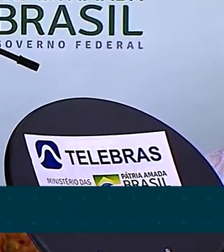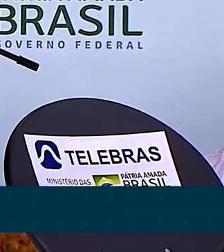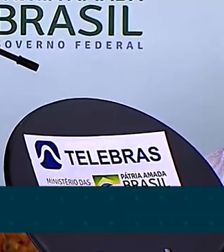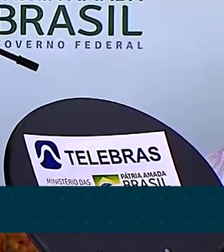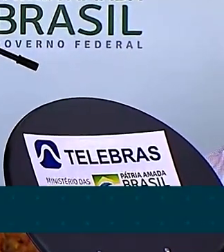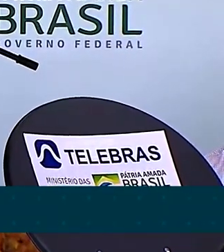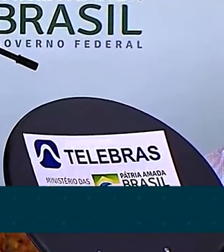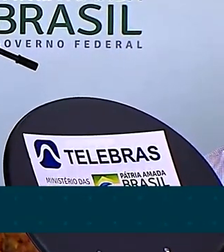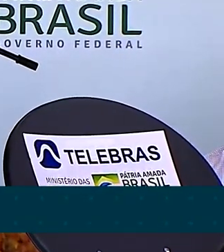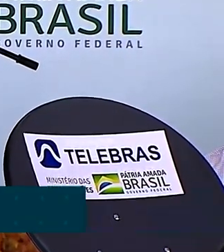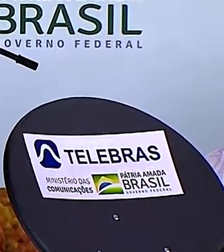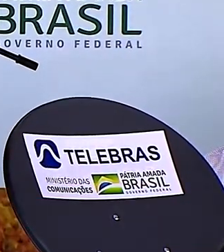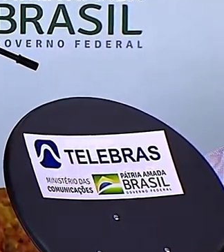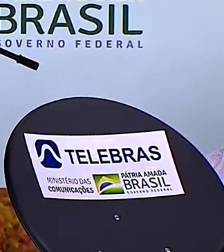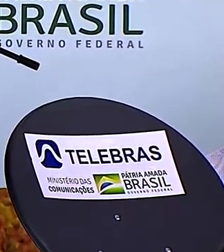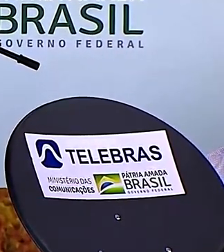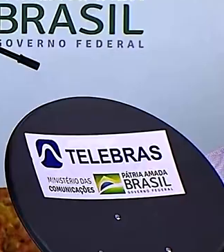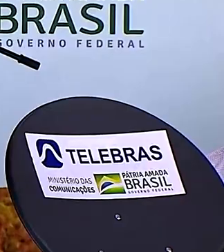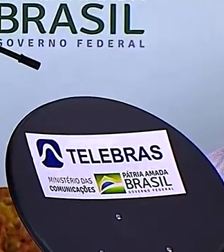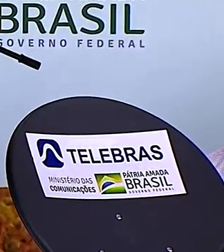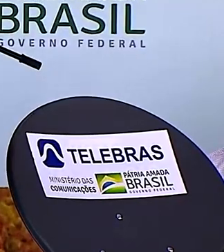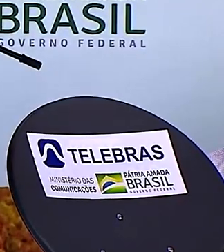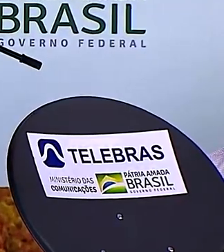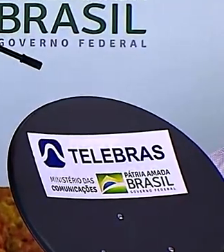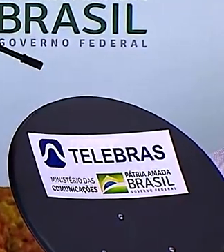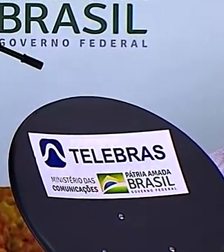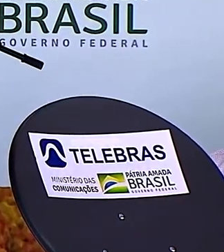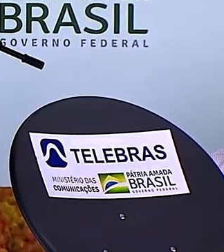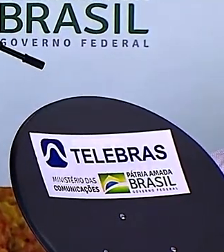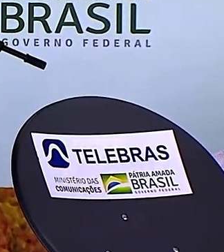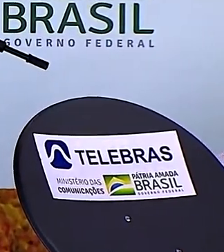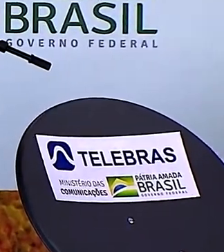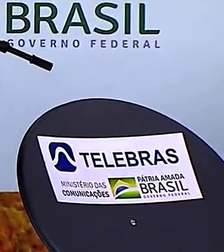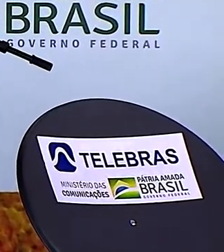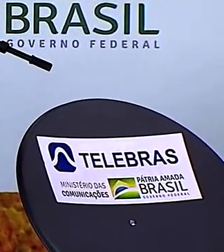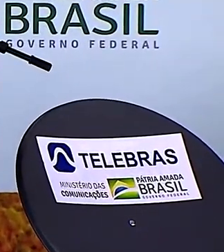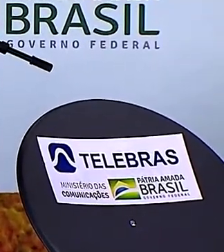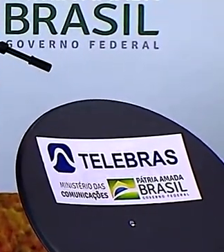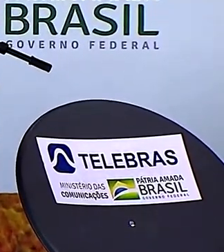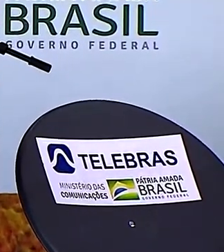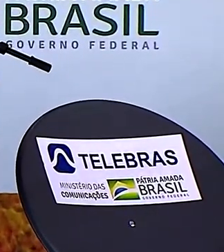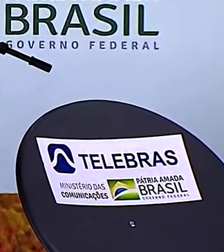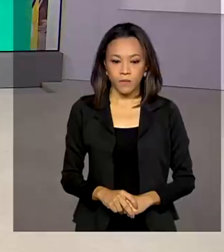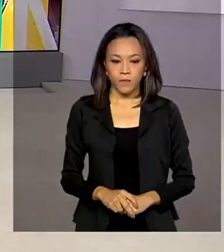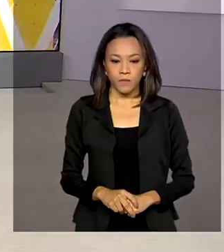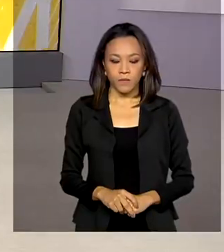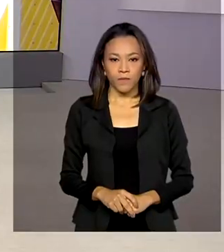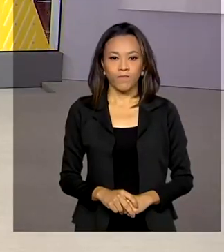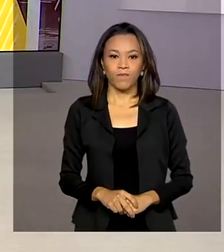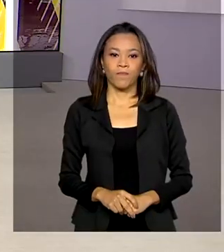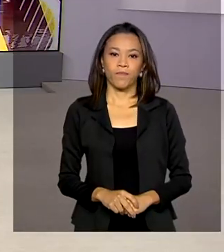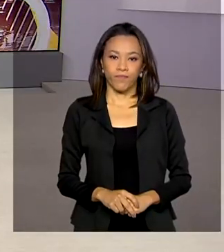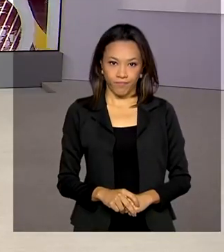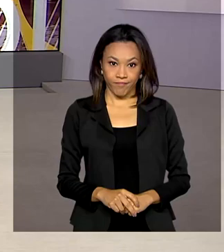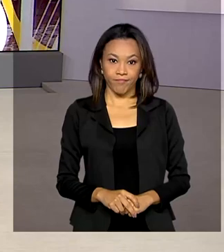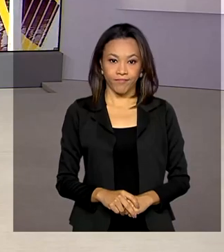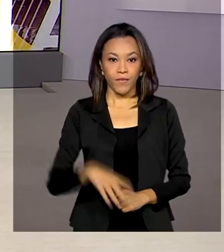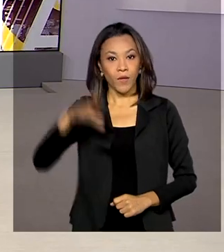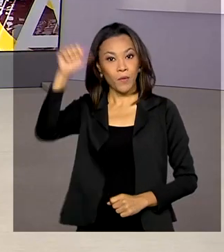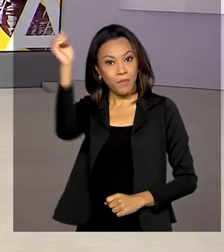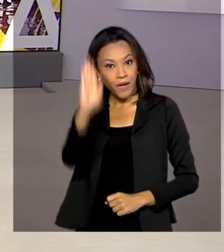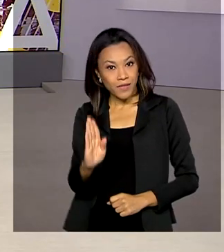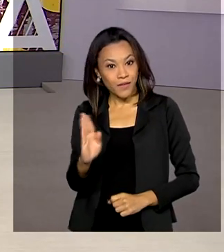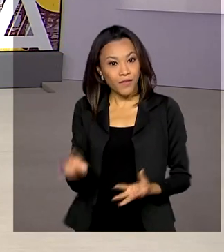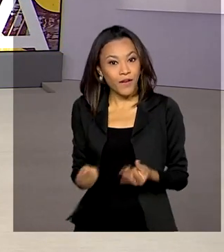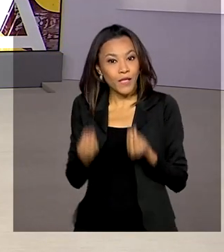de Goiás. E vamos seguir em frente, presidente. Vamos cobrir esse Brasil de internet. O Brasil vai